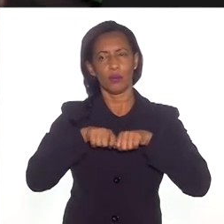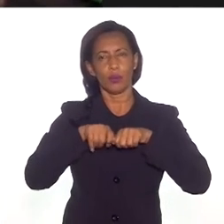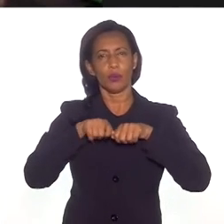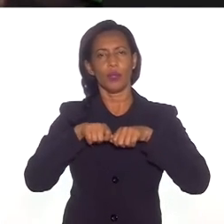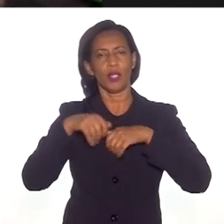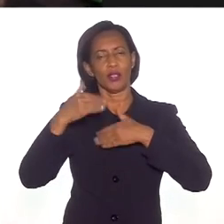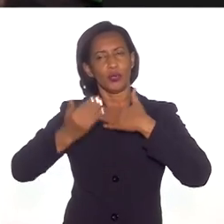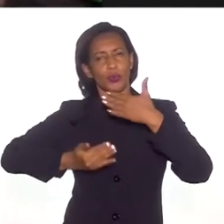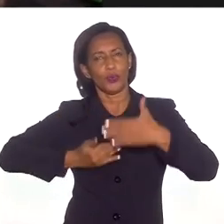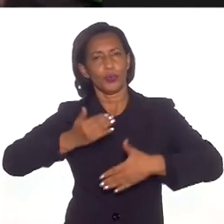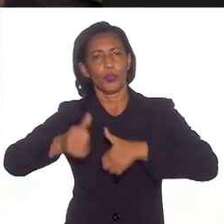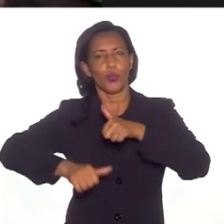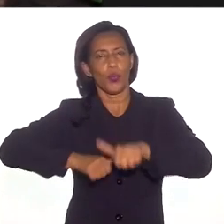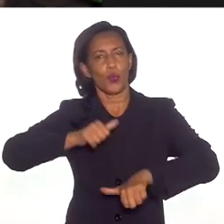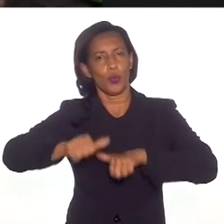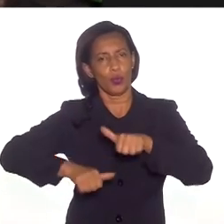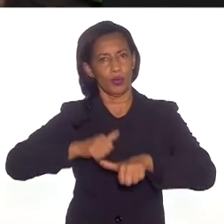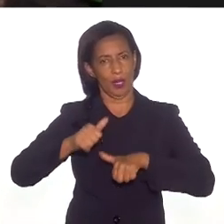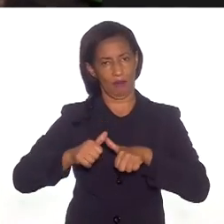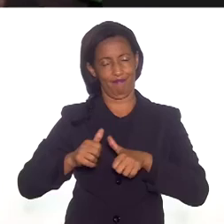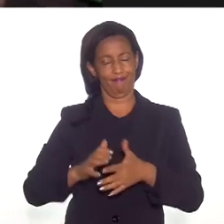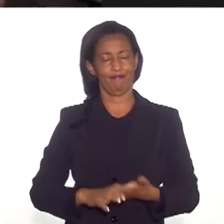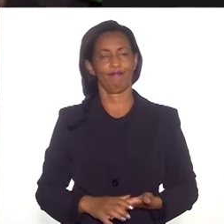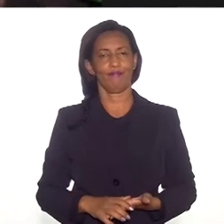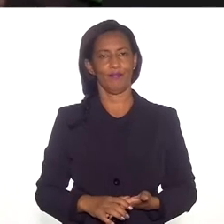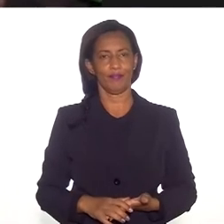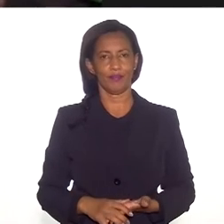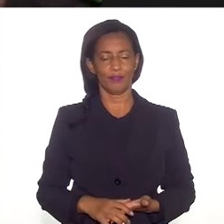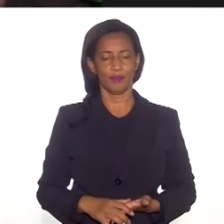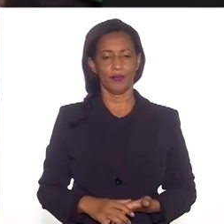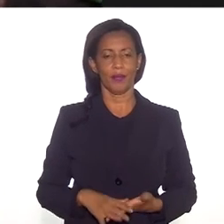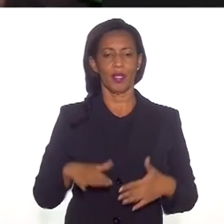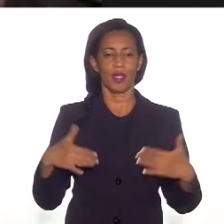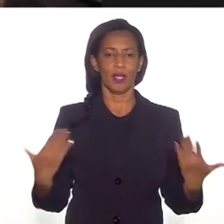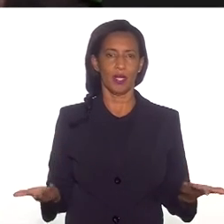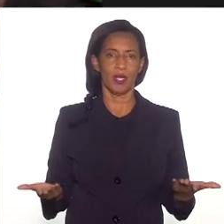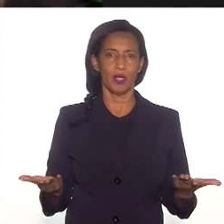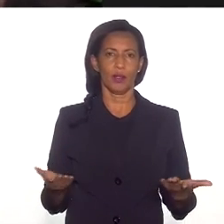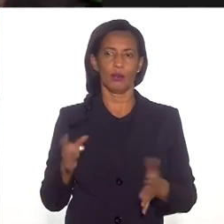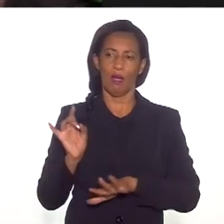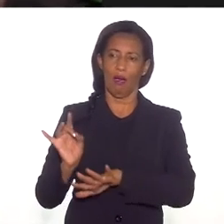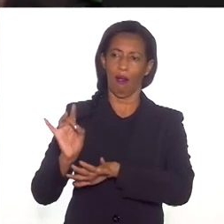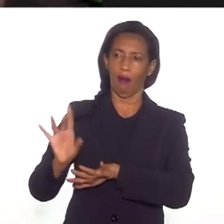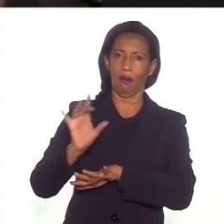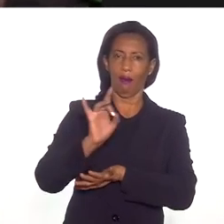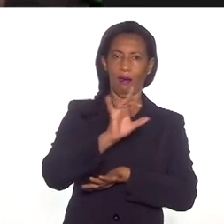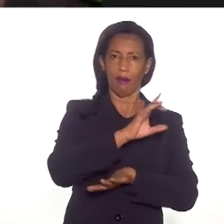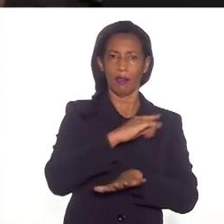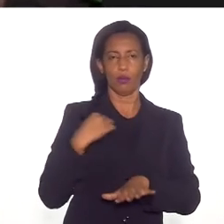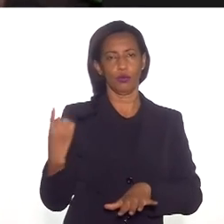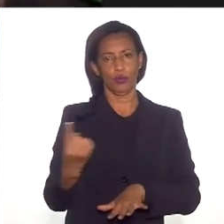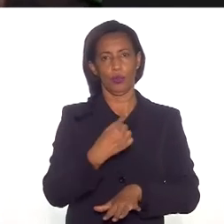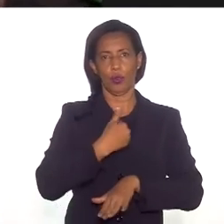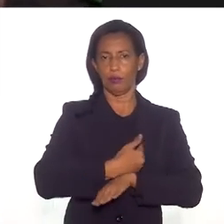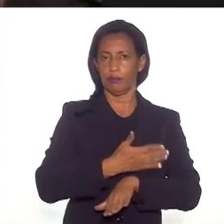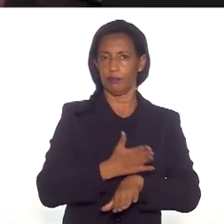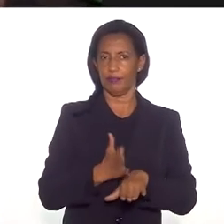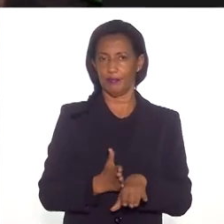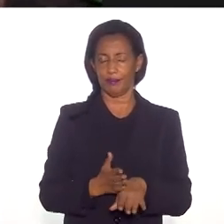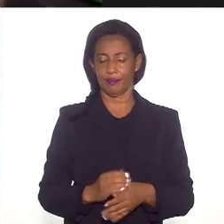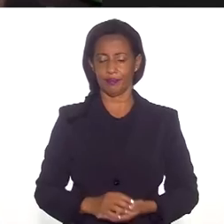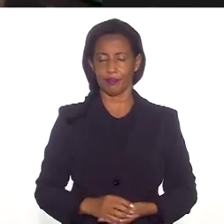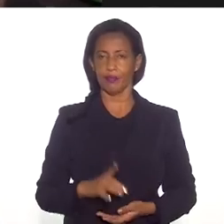colonizados. nós precisamos nos descolonizar. E isso cabe a cada um de nós o tempo todo.